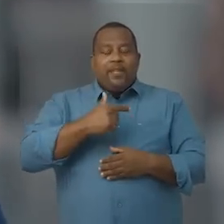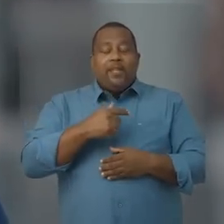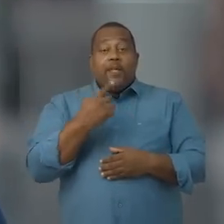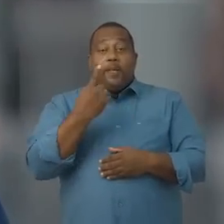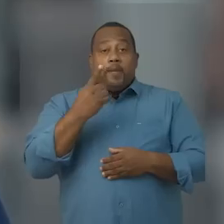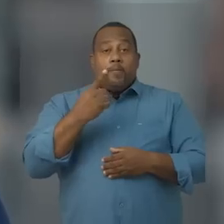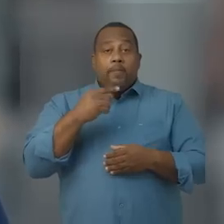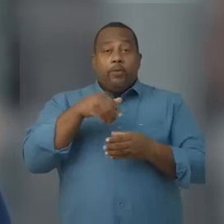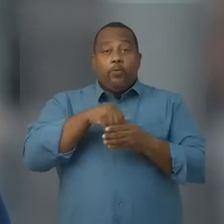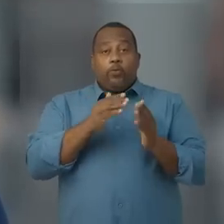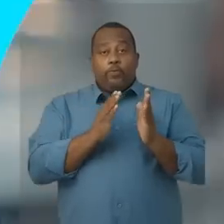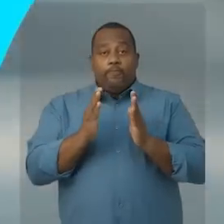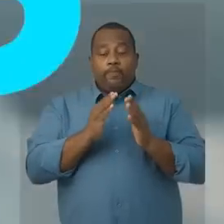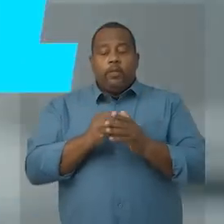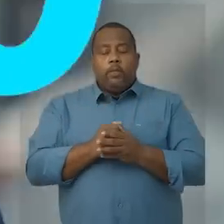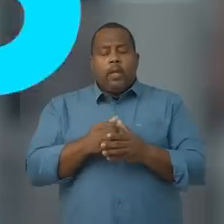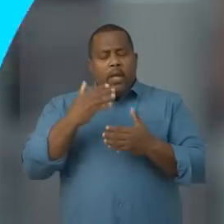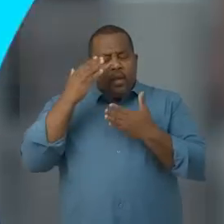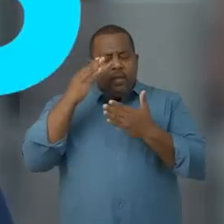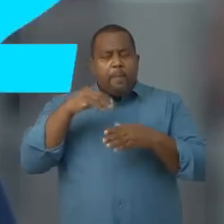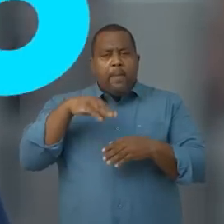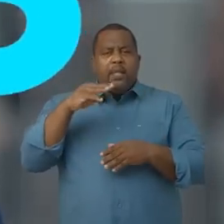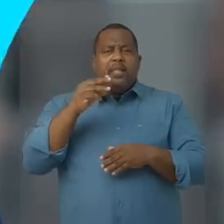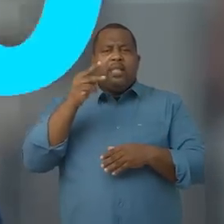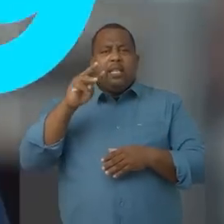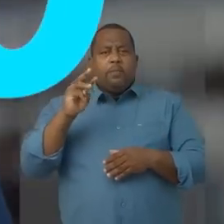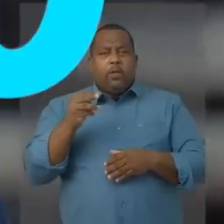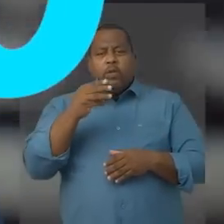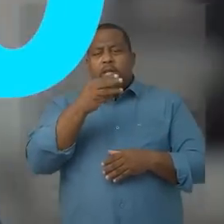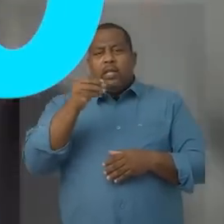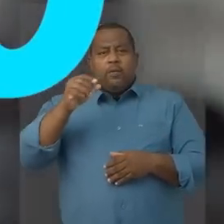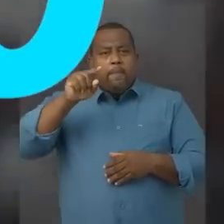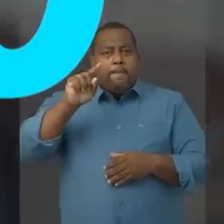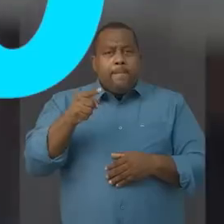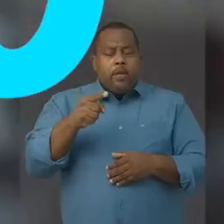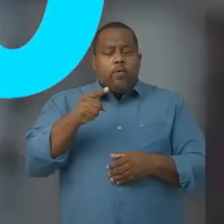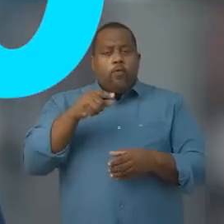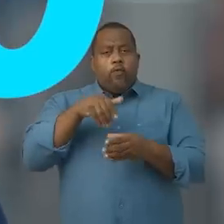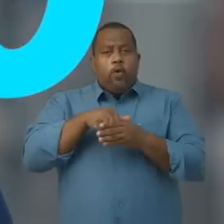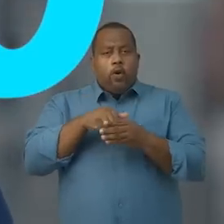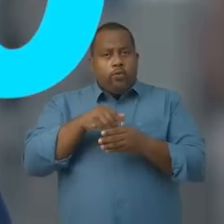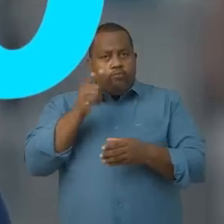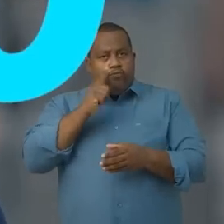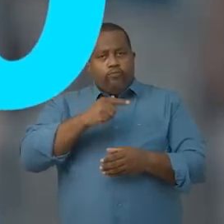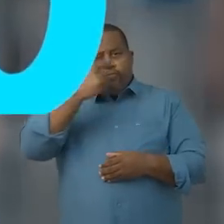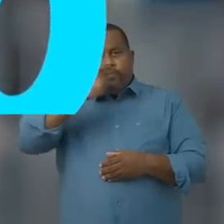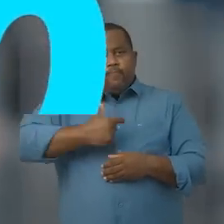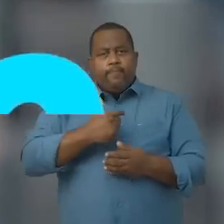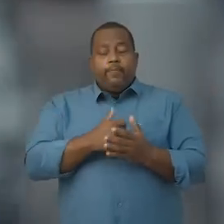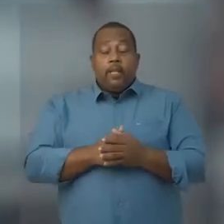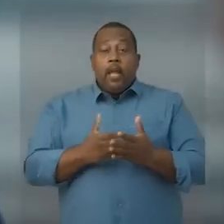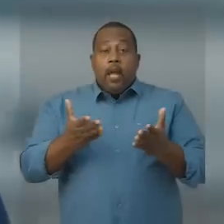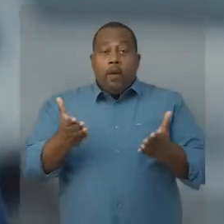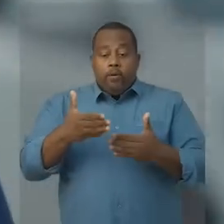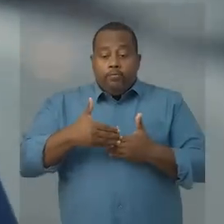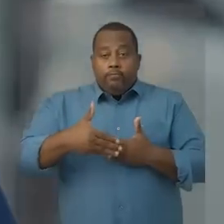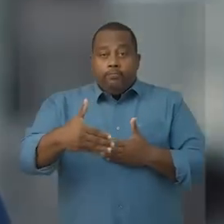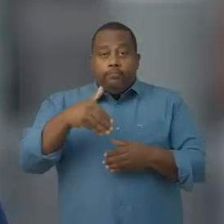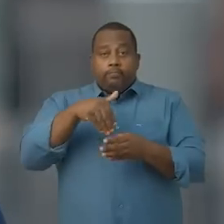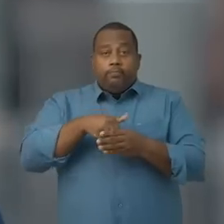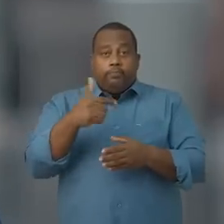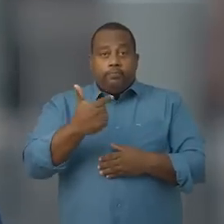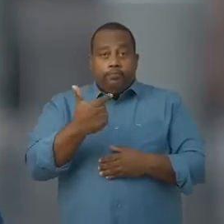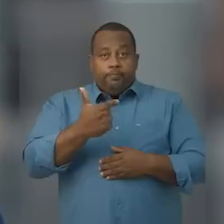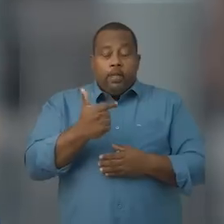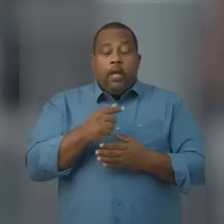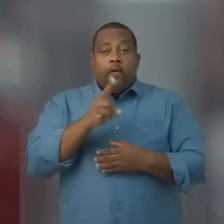no primeiro turno. Agradecer aos mais de 3 milhões e 300 mil votos que recebi. Agora, nesse segundo